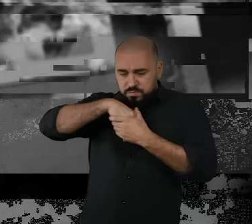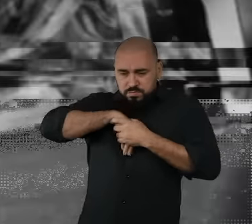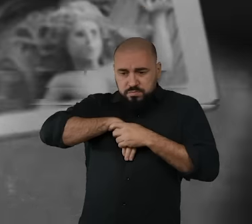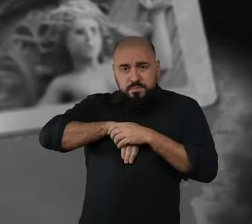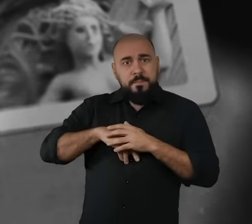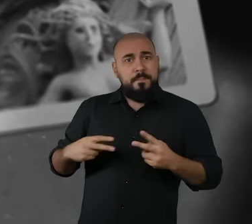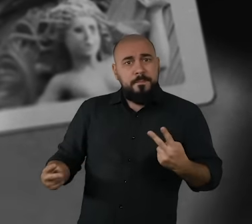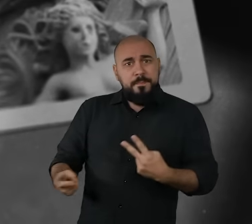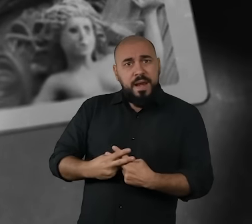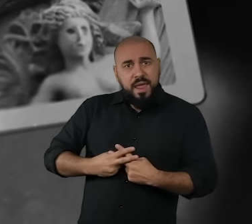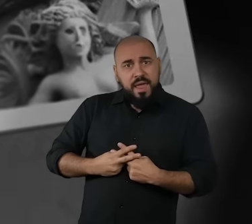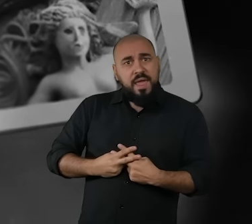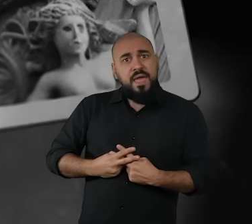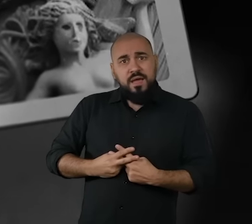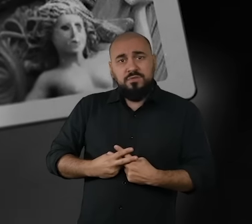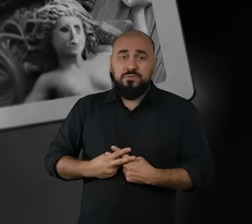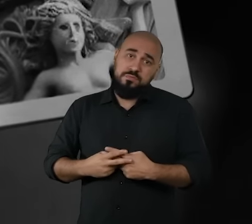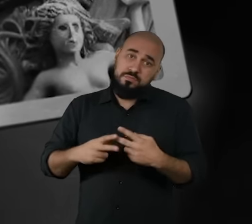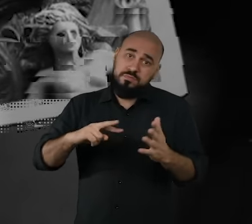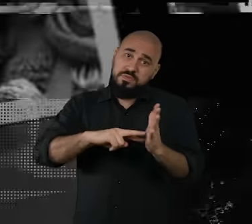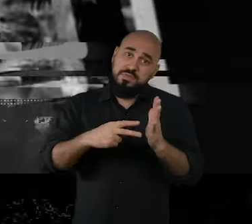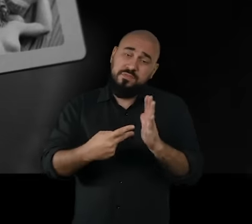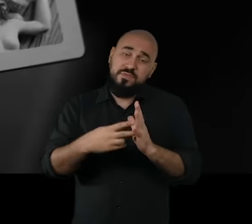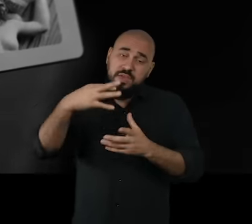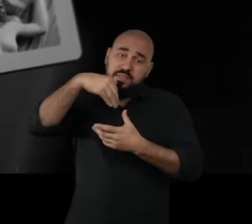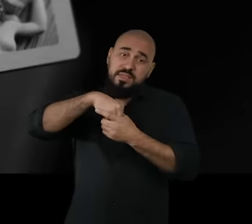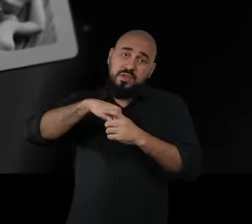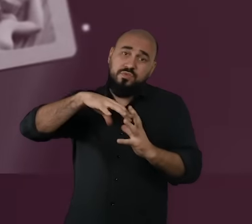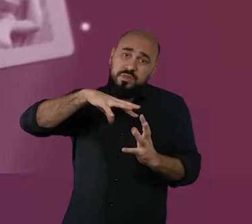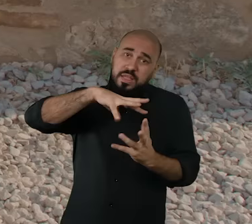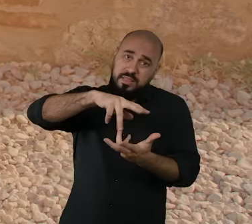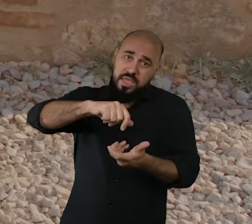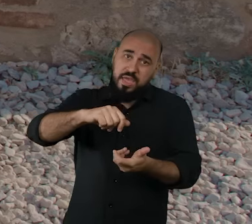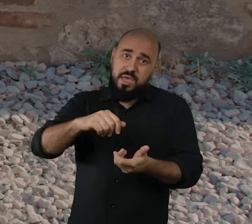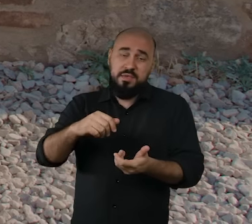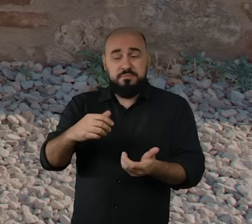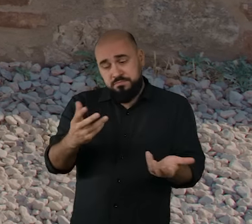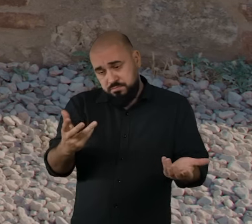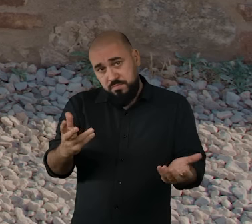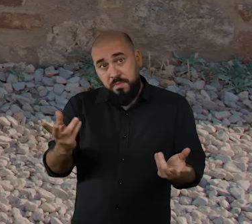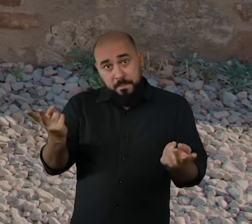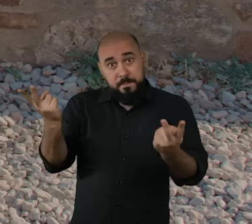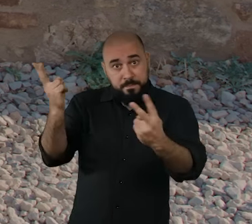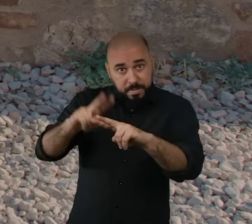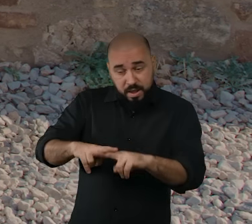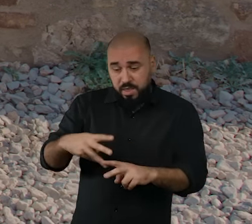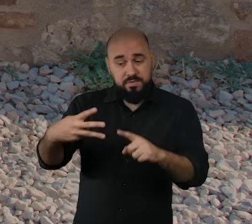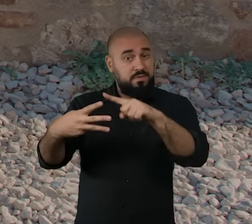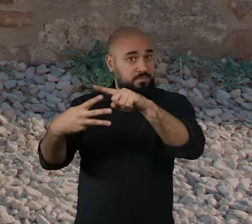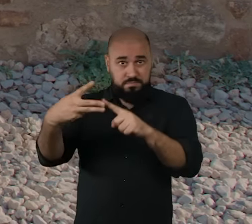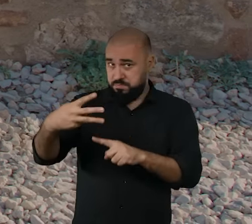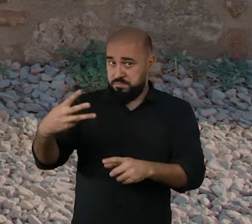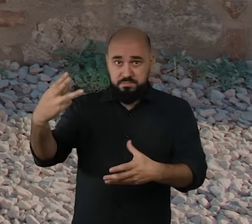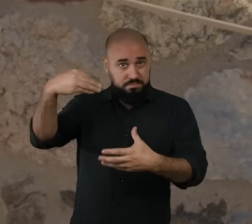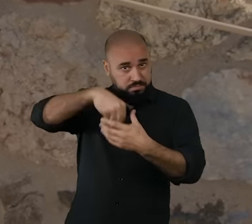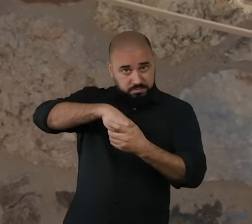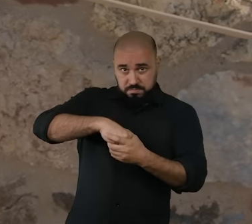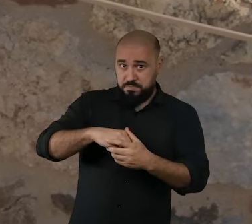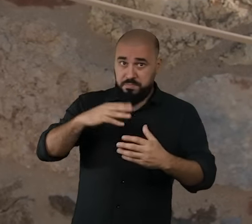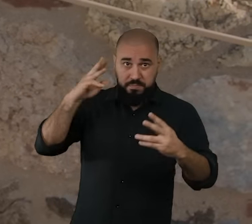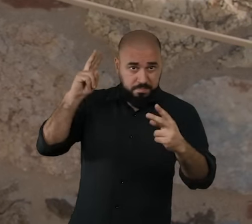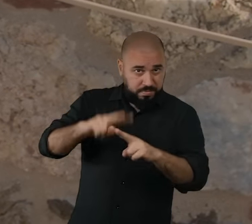barriga, que seria o interior da Terra. E ali ficaram presos os Titãs, os Sentimanos e os Ciclopes.